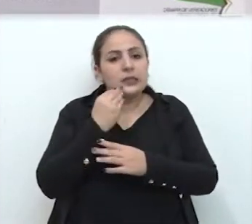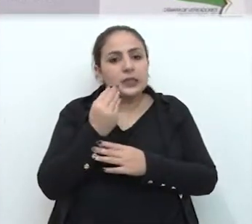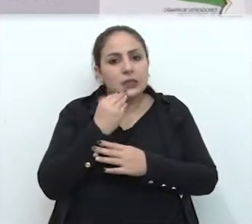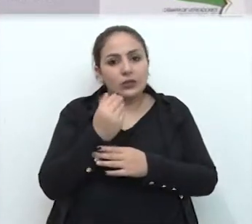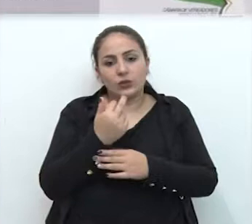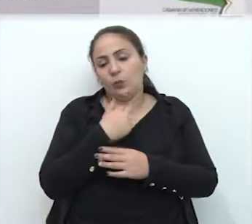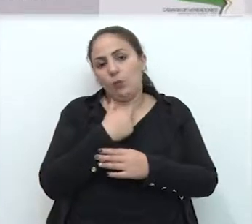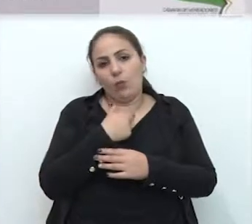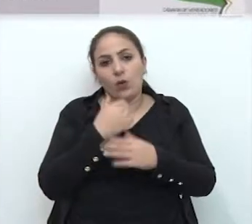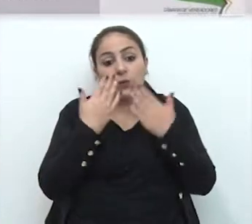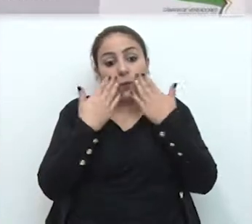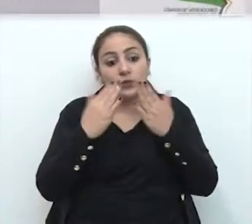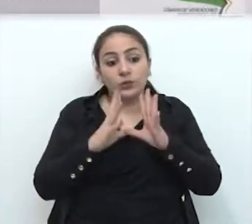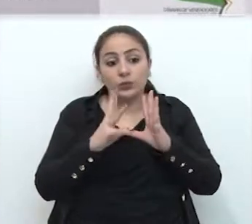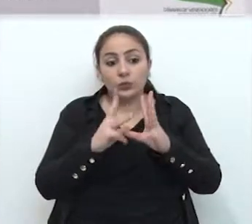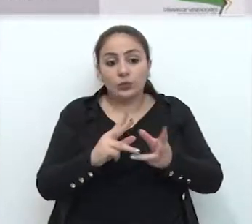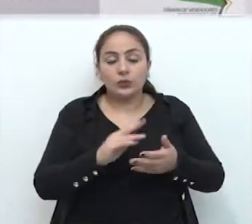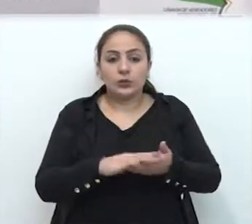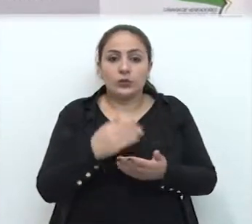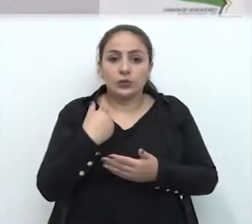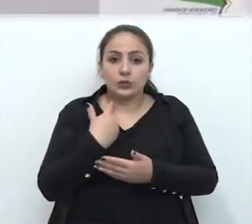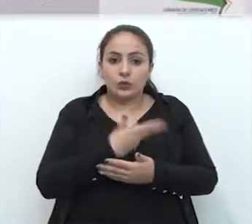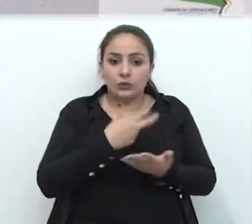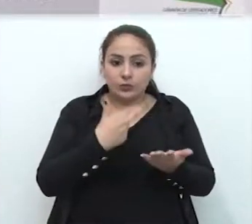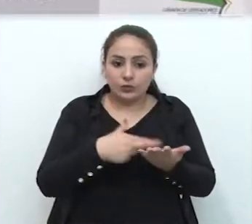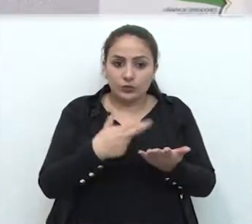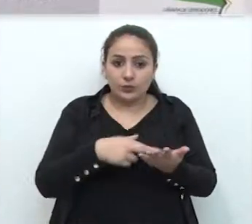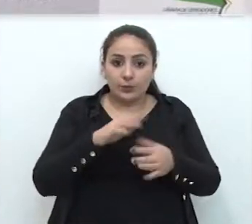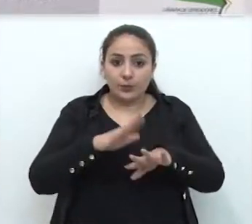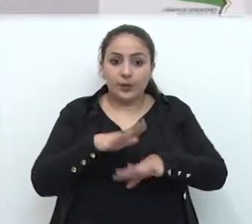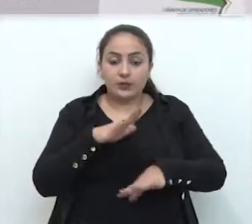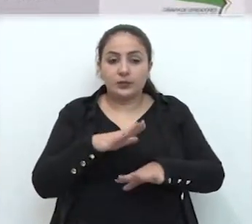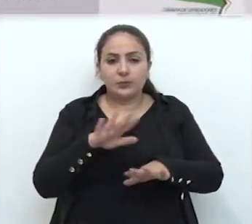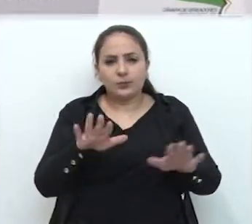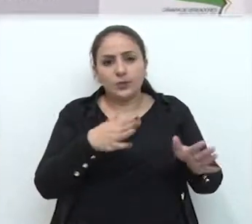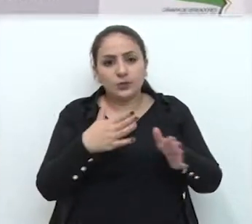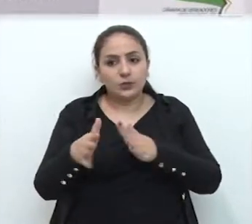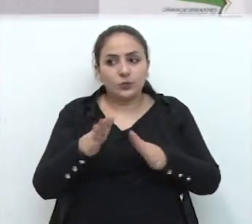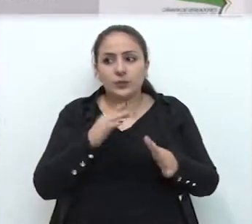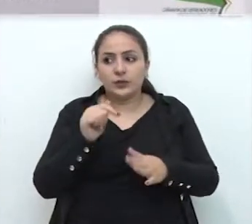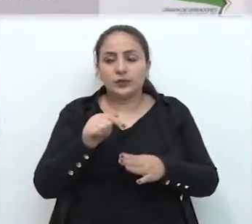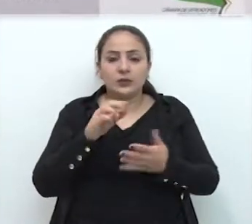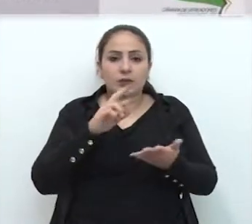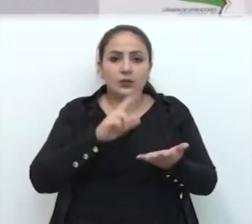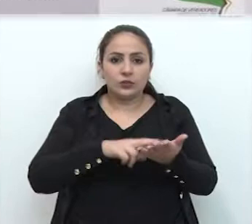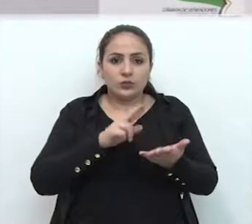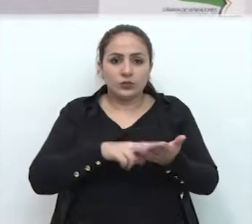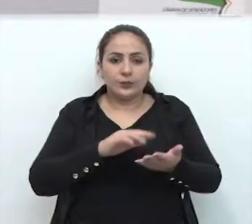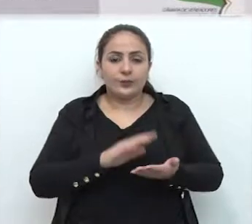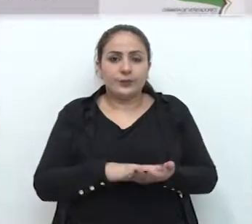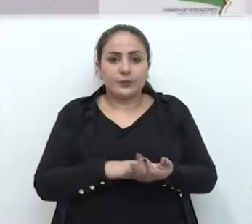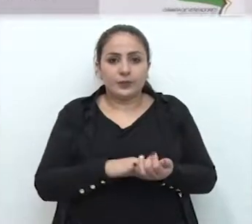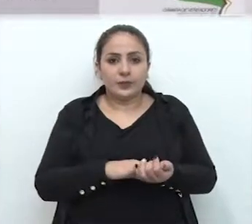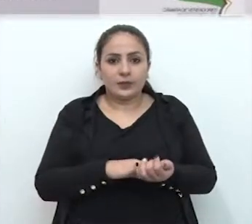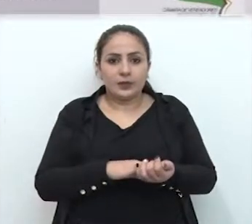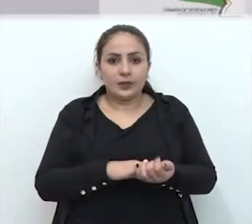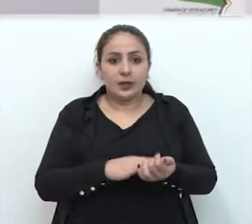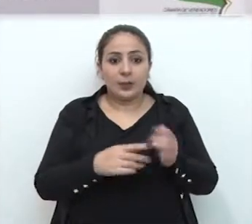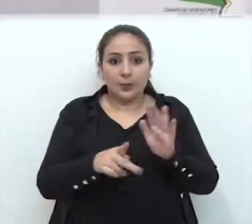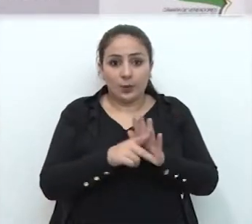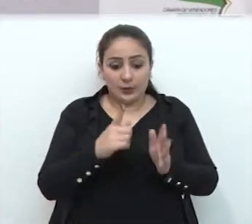que não é possível expor todas. A gente reservou algumas ali que dão mais ou menos essa dimensão. A dimensão de um mandato que